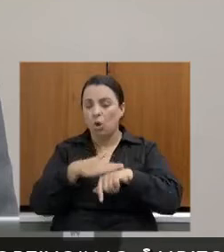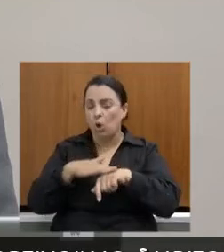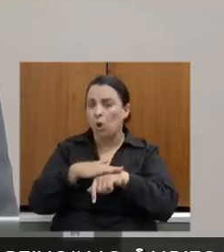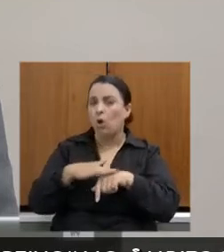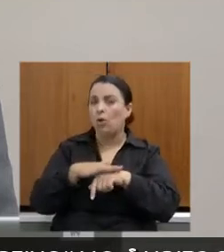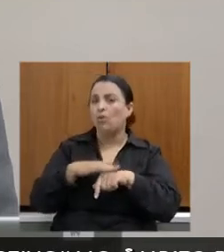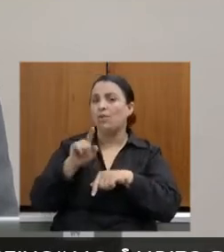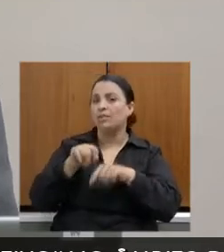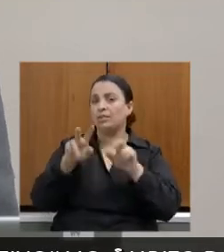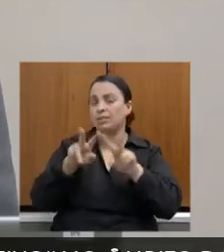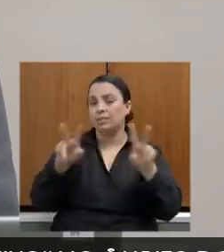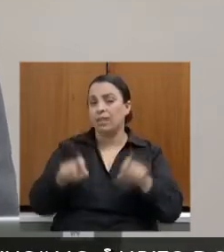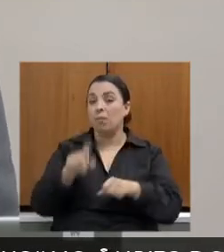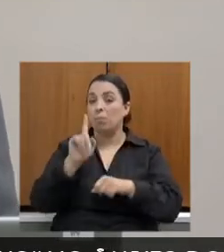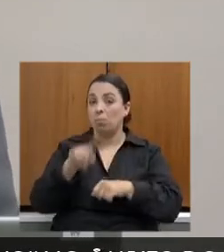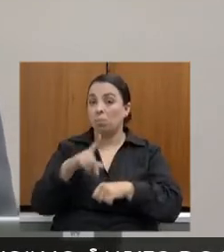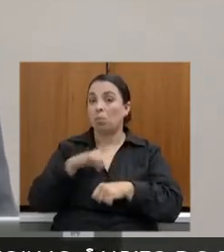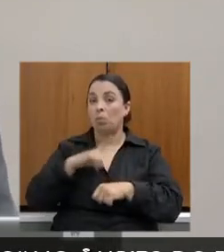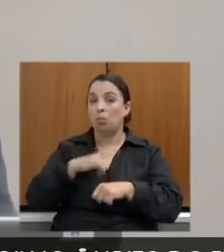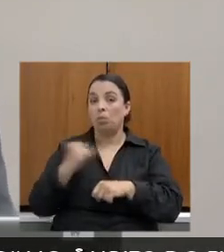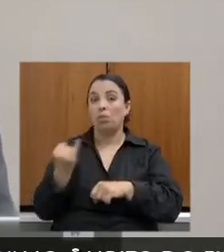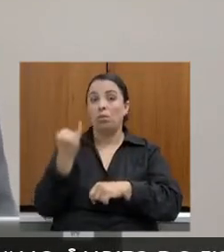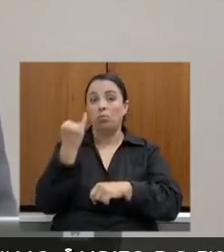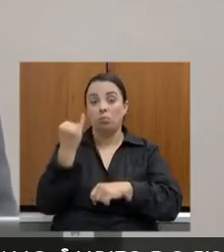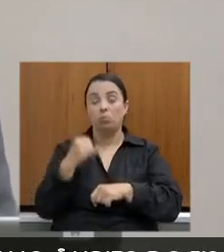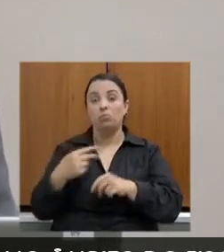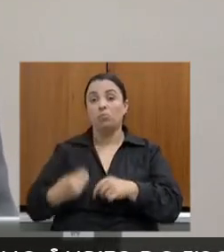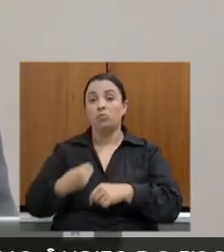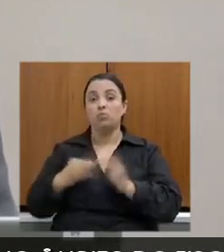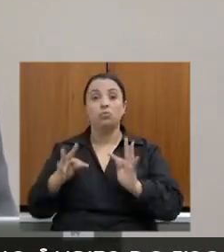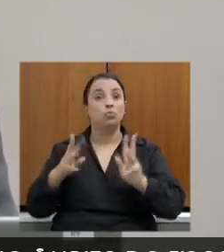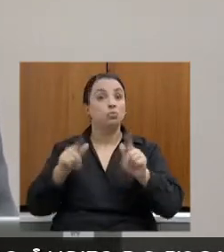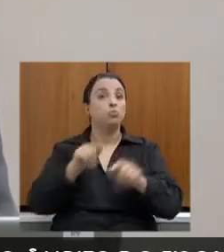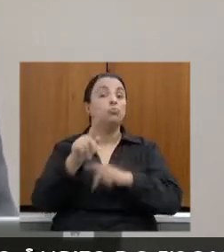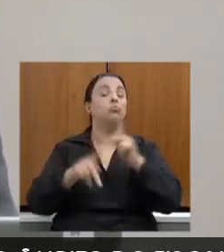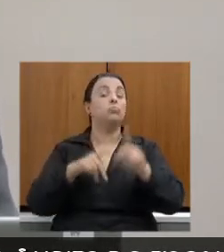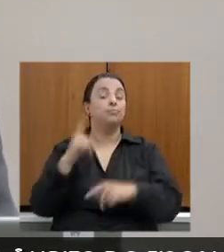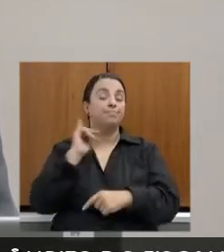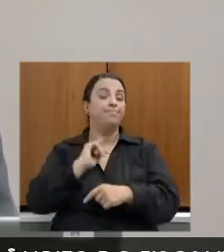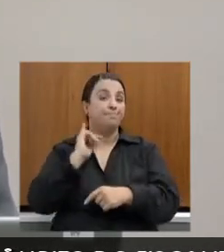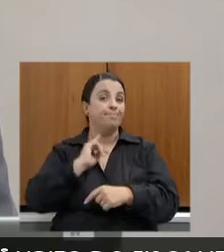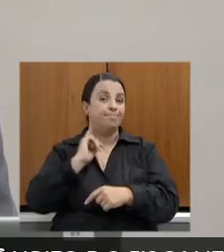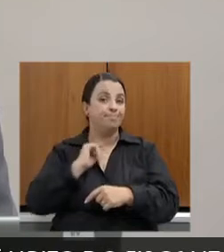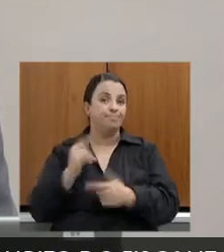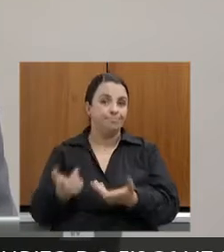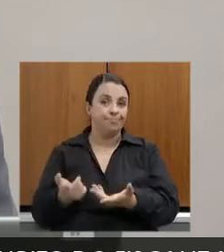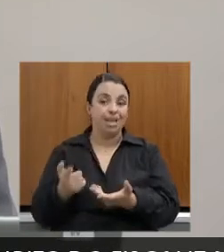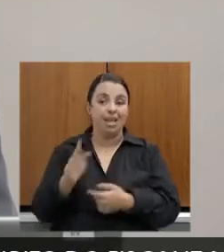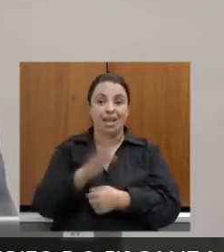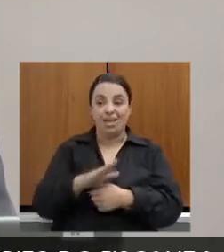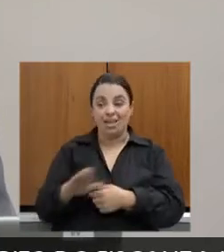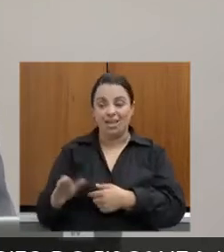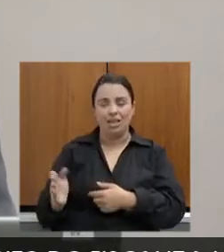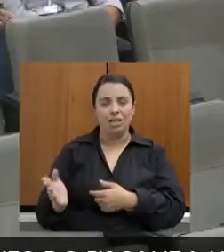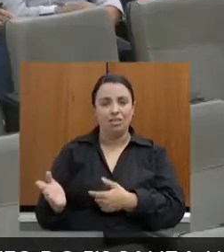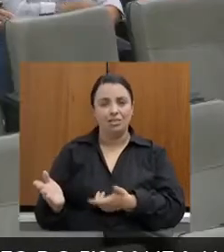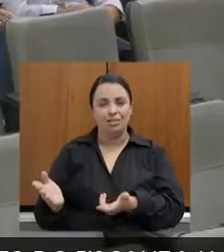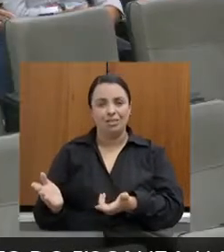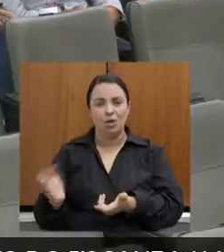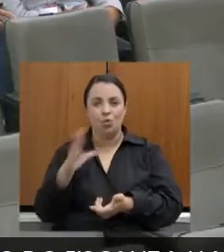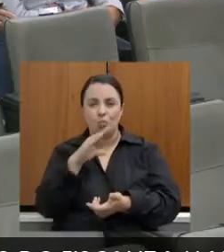um assunto pertinente à vida de todos, todos os mineiros, desde a jovem criança até o idoso,